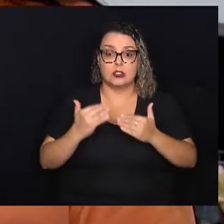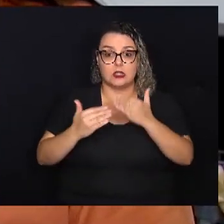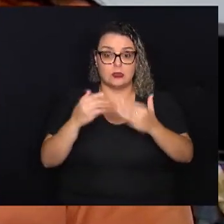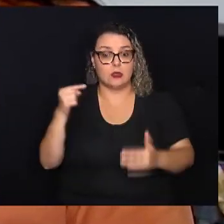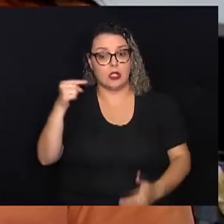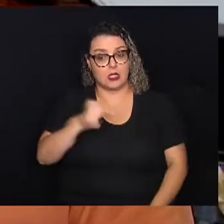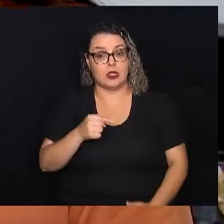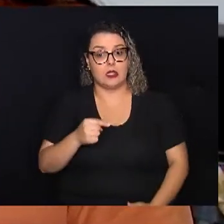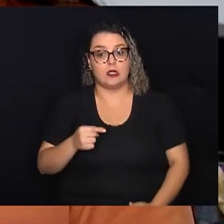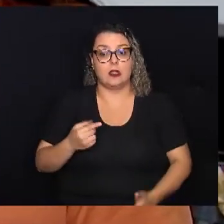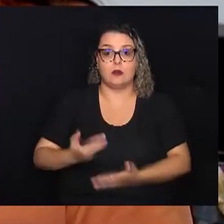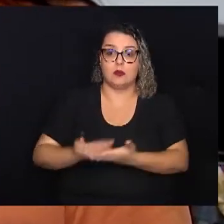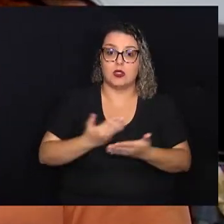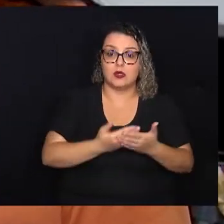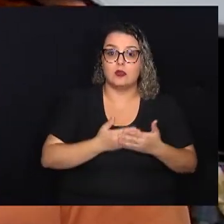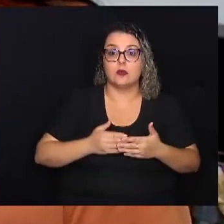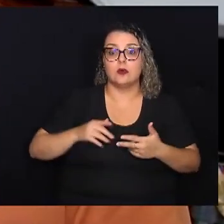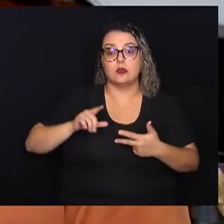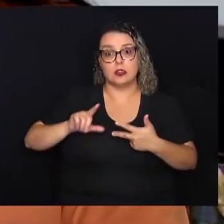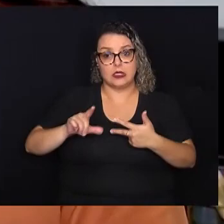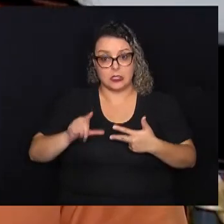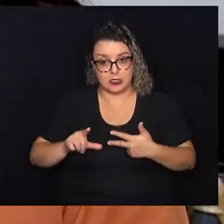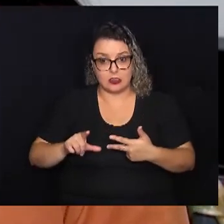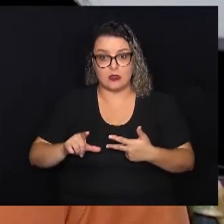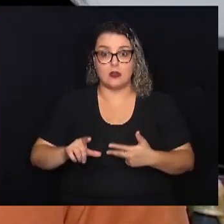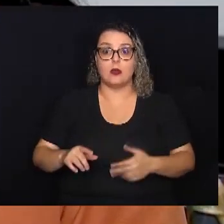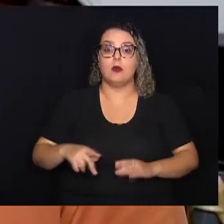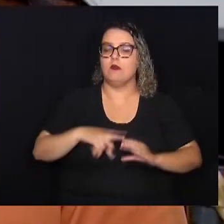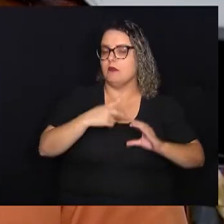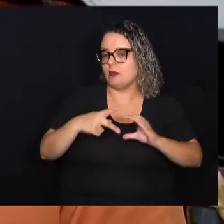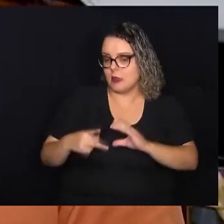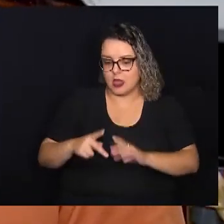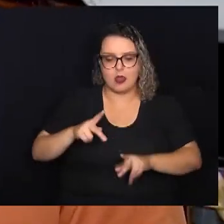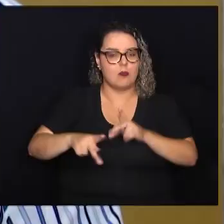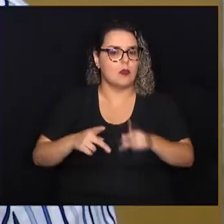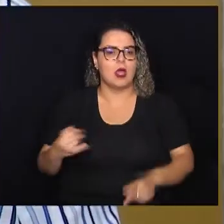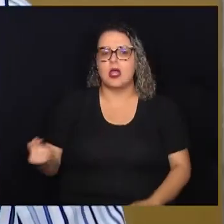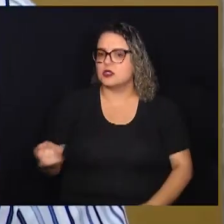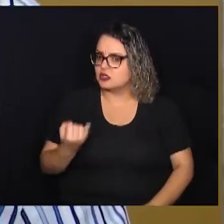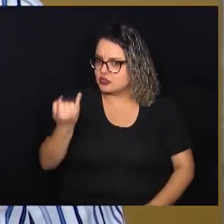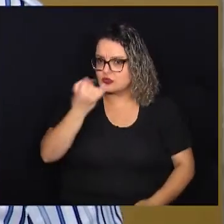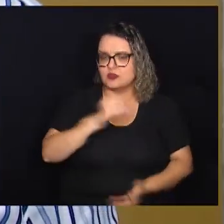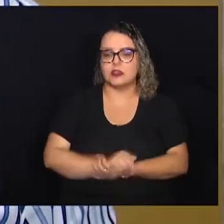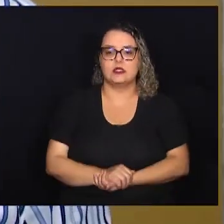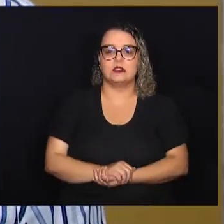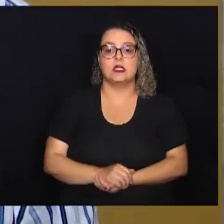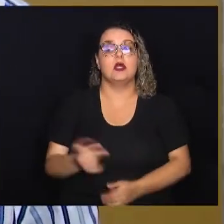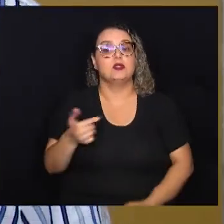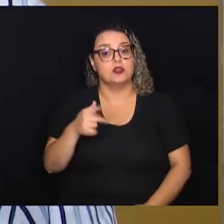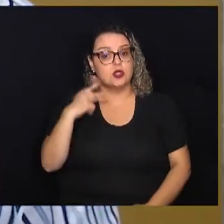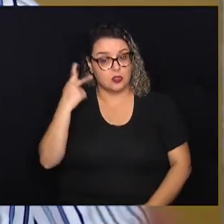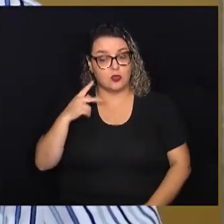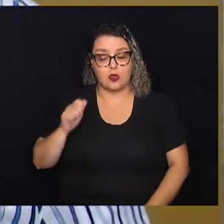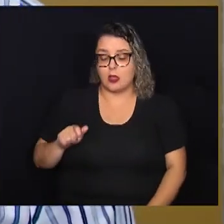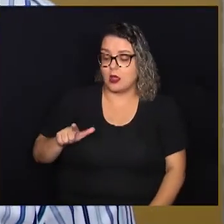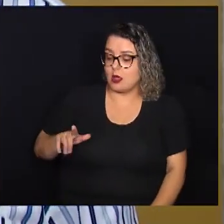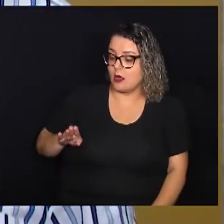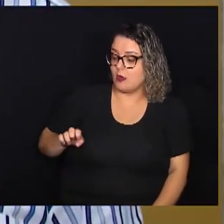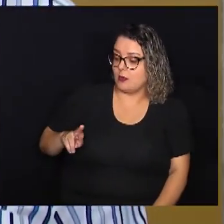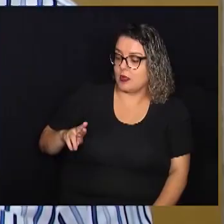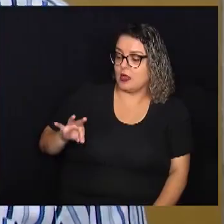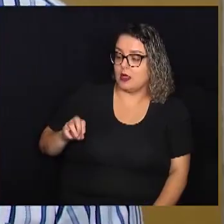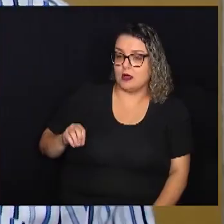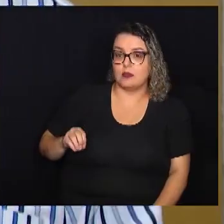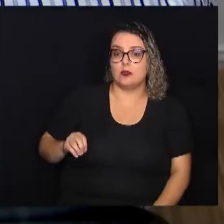uma Escola do Legislativo, porque a gente considera que a Escola do Legislativo para a Câmara e para a população é de extrema importância. Segundo o vereador Alberto, a confusão